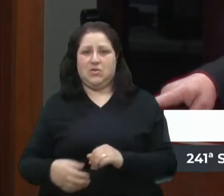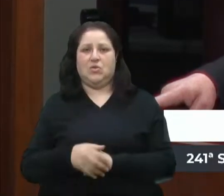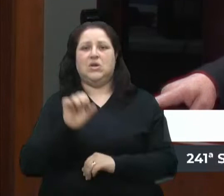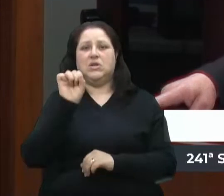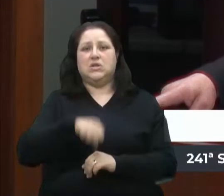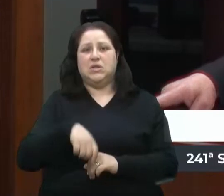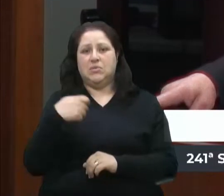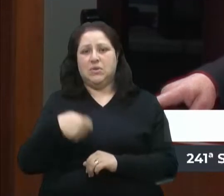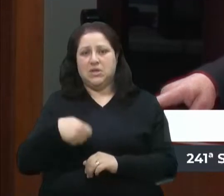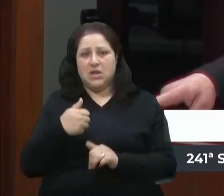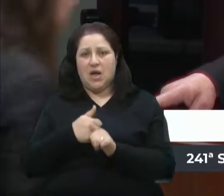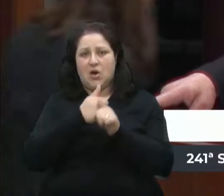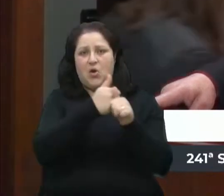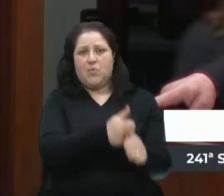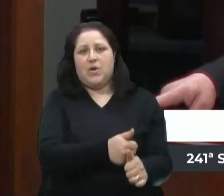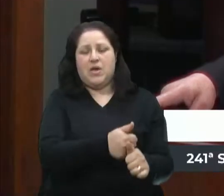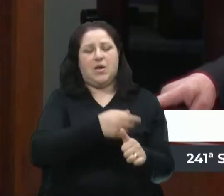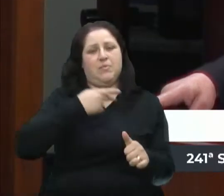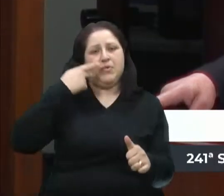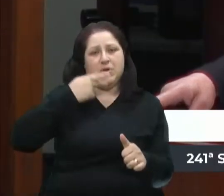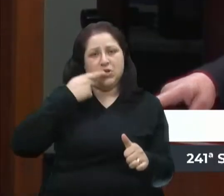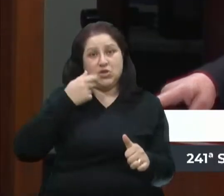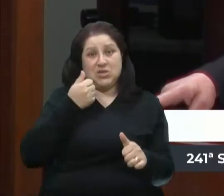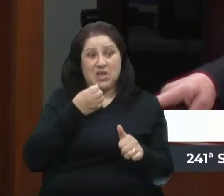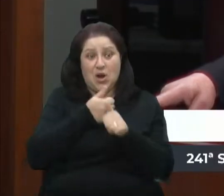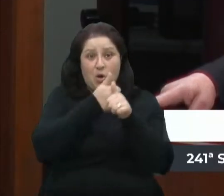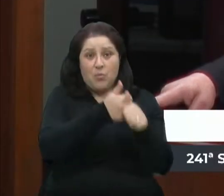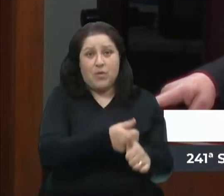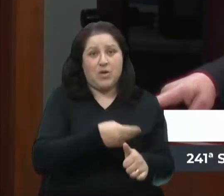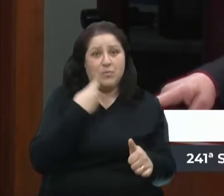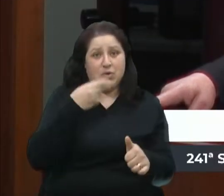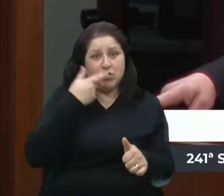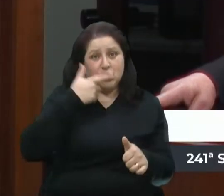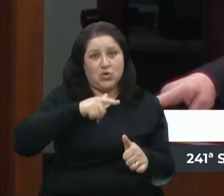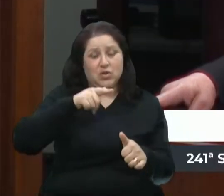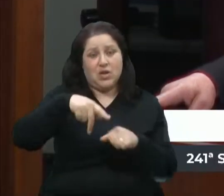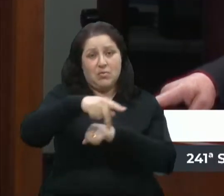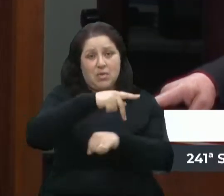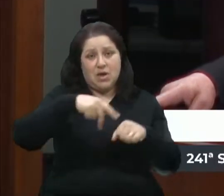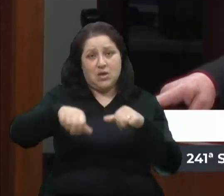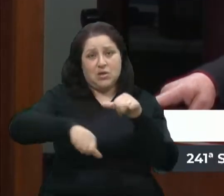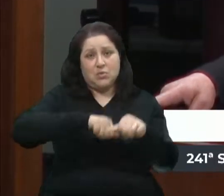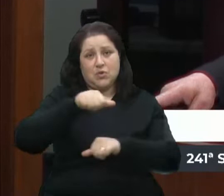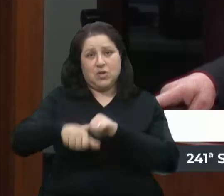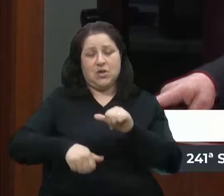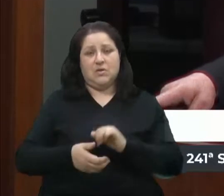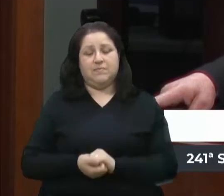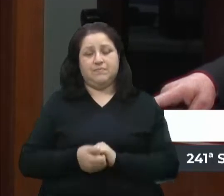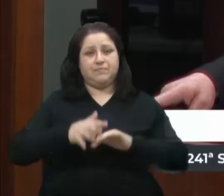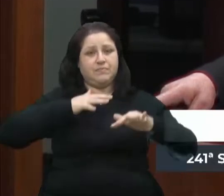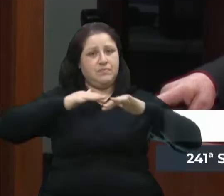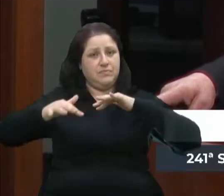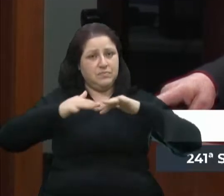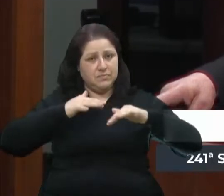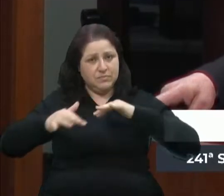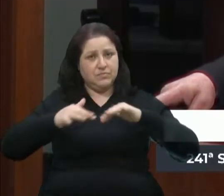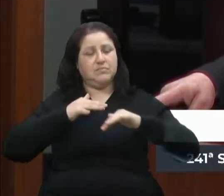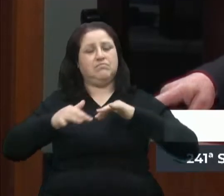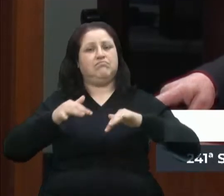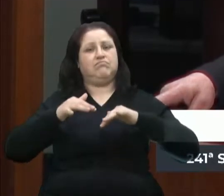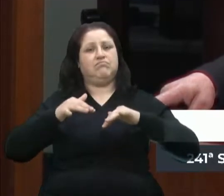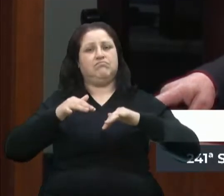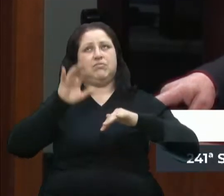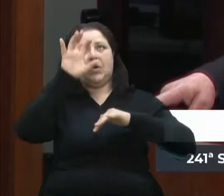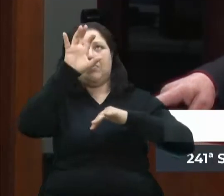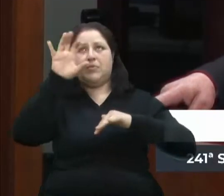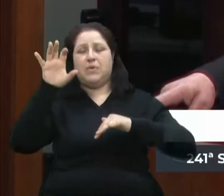É só acompanhando ela que nós vamos conseguir mudar o nosso país. E as manifestações estão dando um